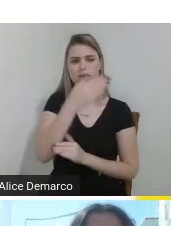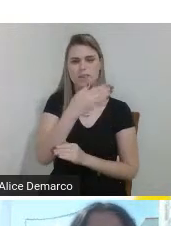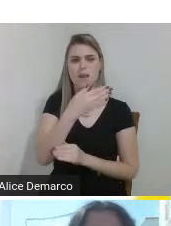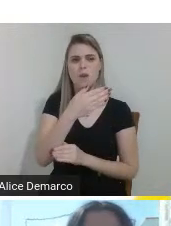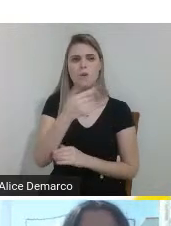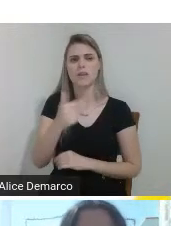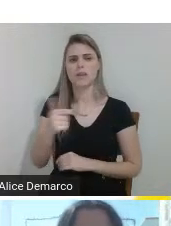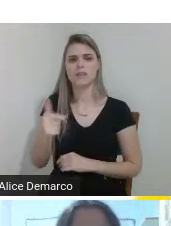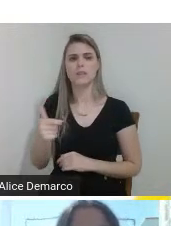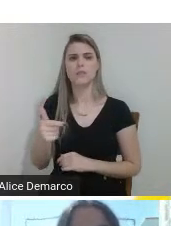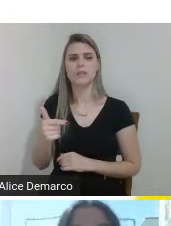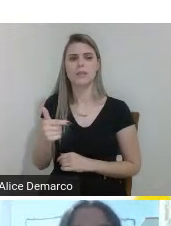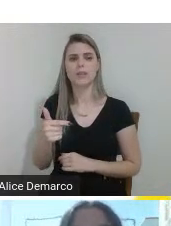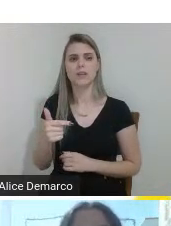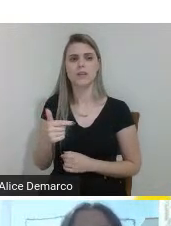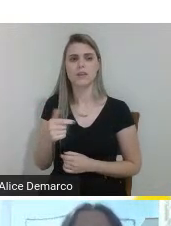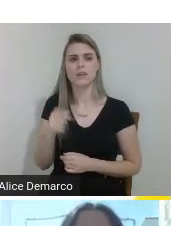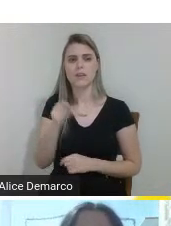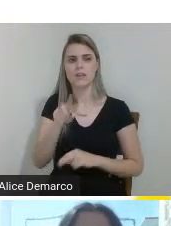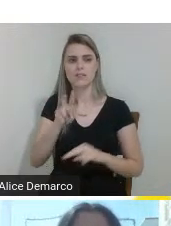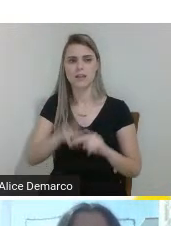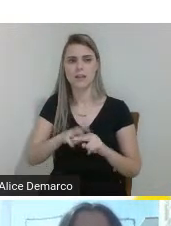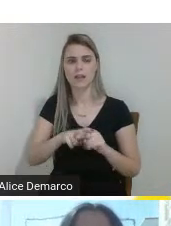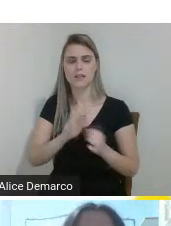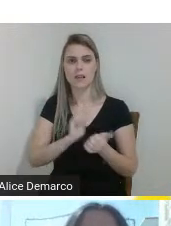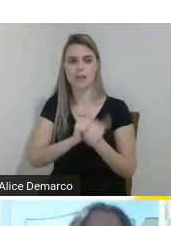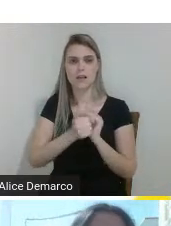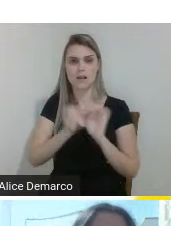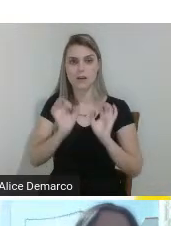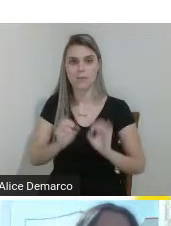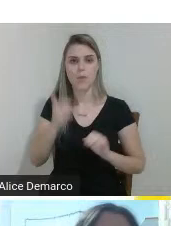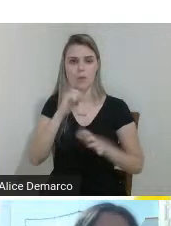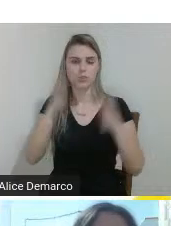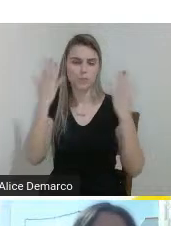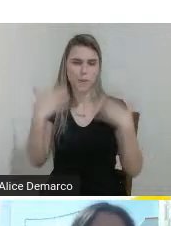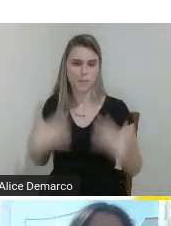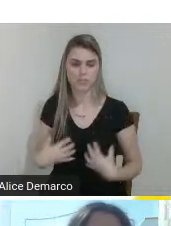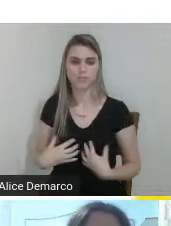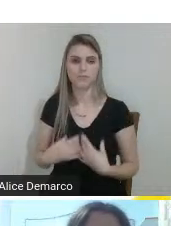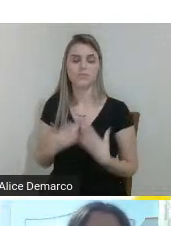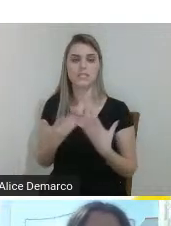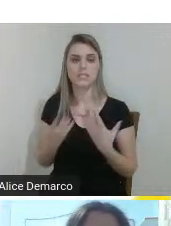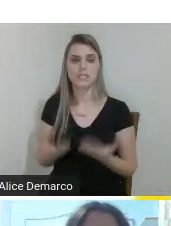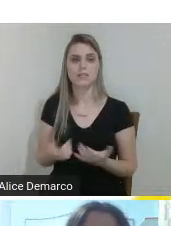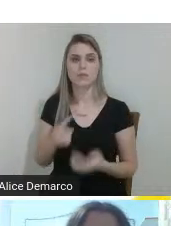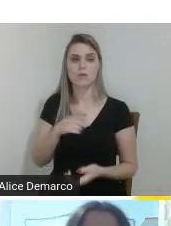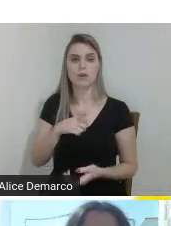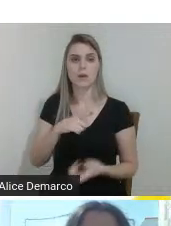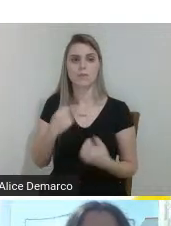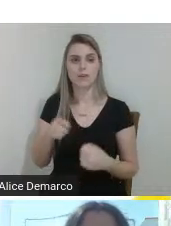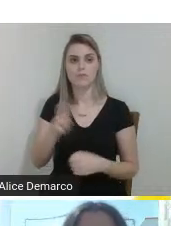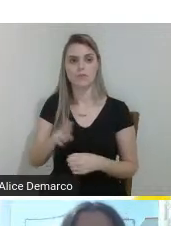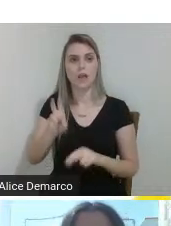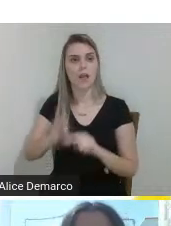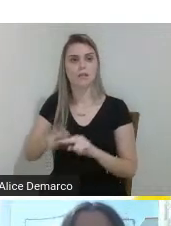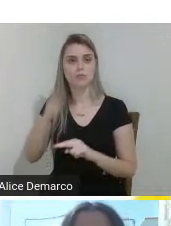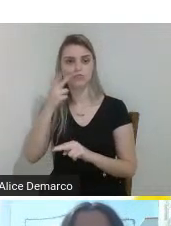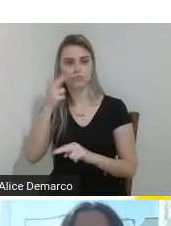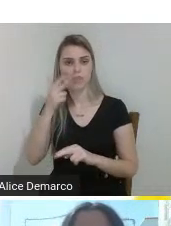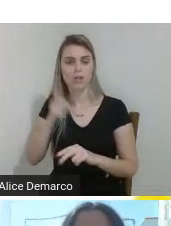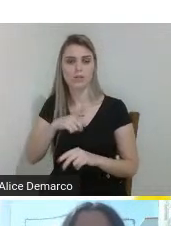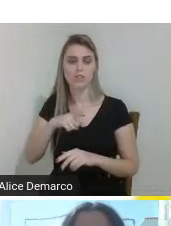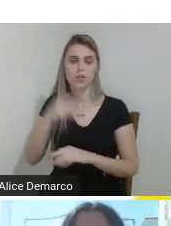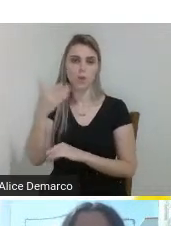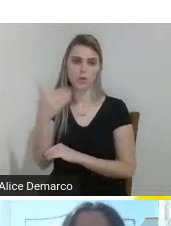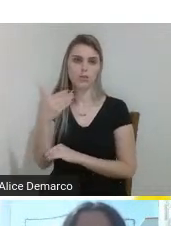ter esse tipo de cadeira apropriada para elas conseguirem tomar um banho então elas tinham que usar as cadeiras comuns que tinham no hotel